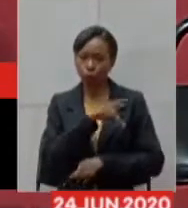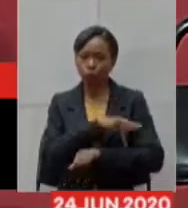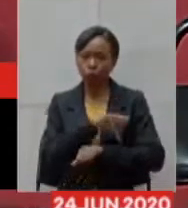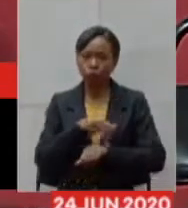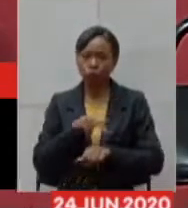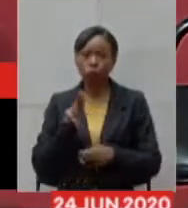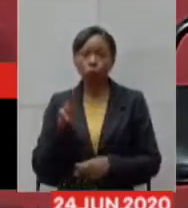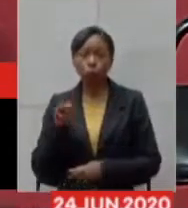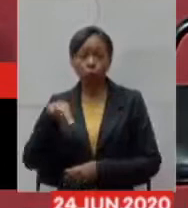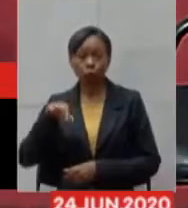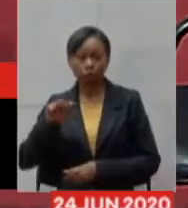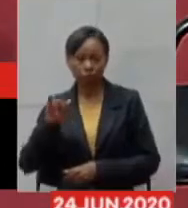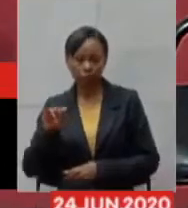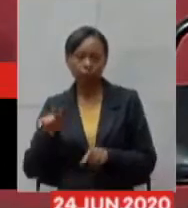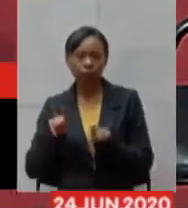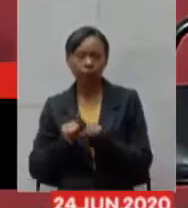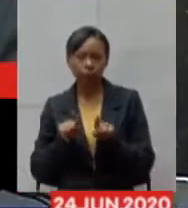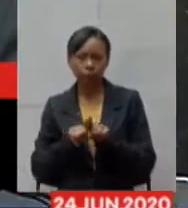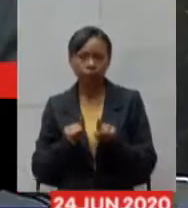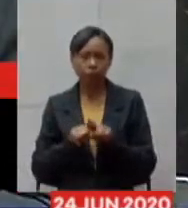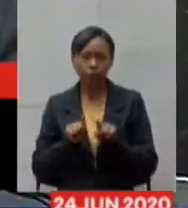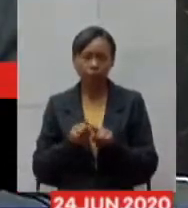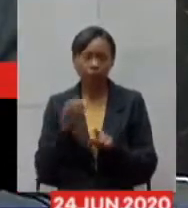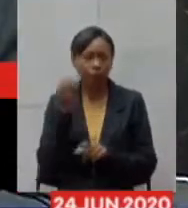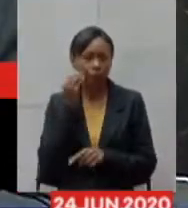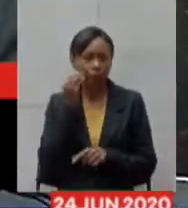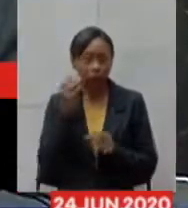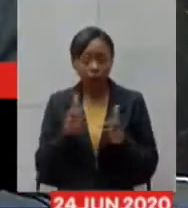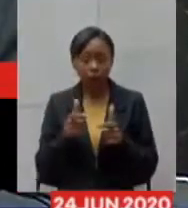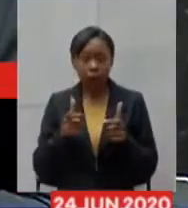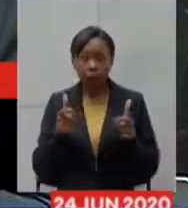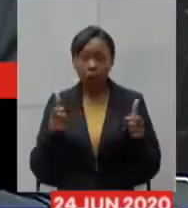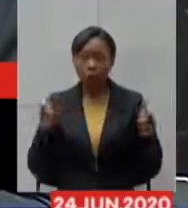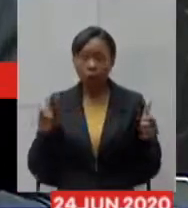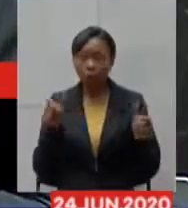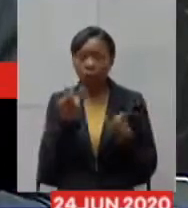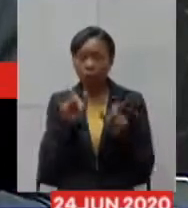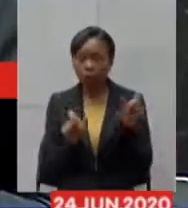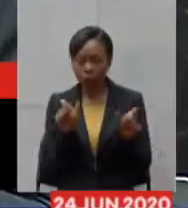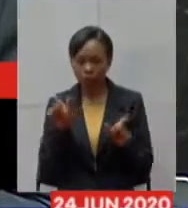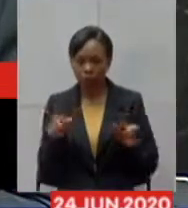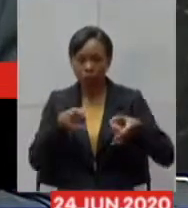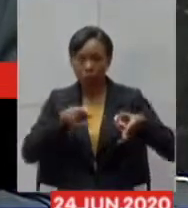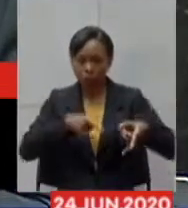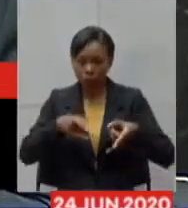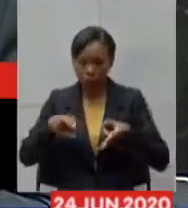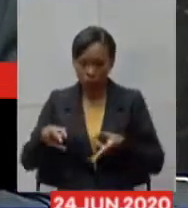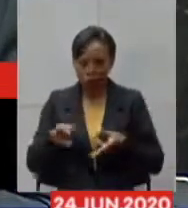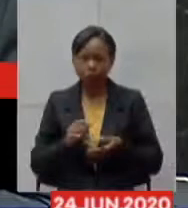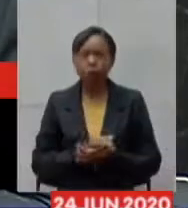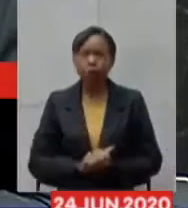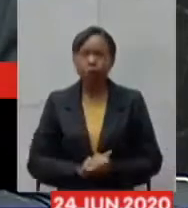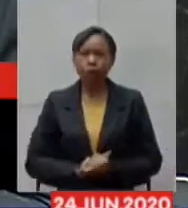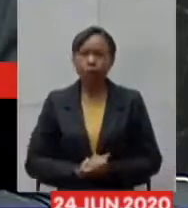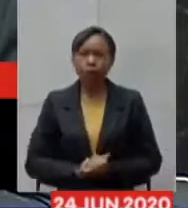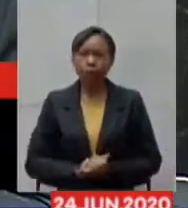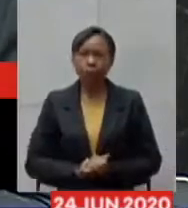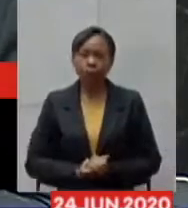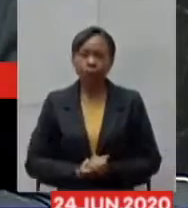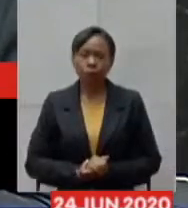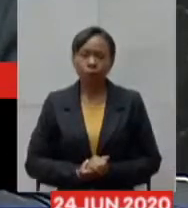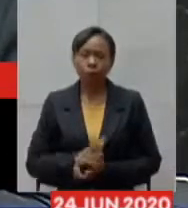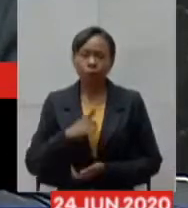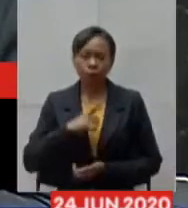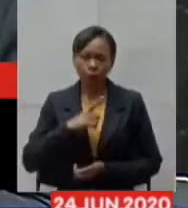tentar diminuir o afluxo de pacientes para Patos ou seja diminuir a sobrecarga de Patos isso a gente